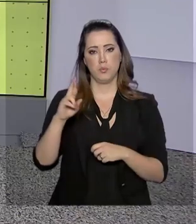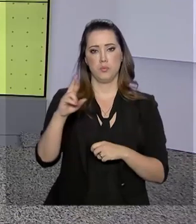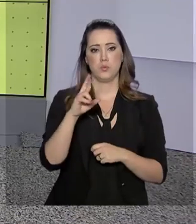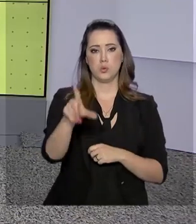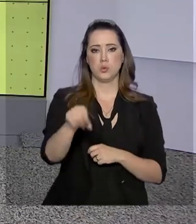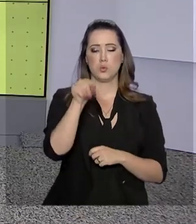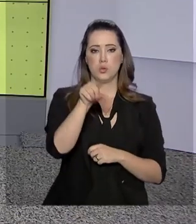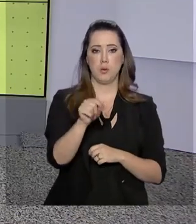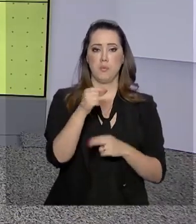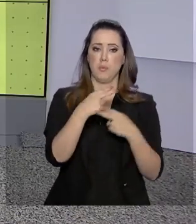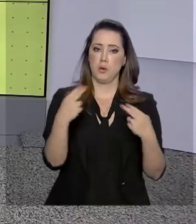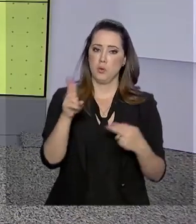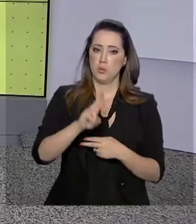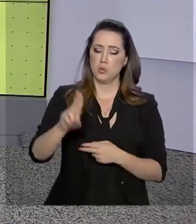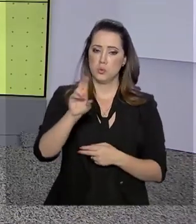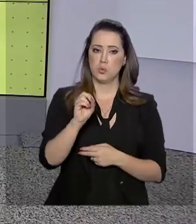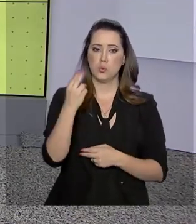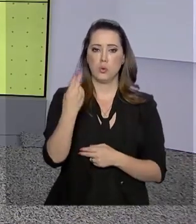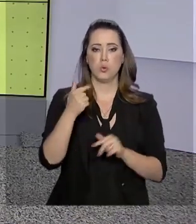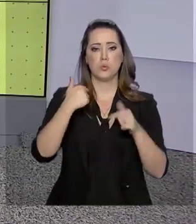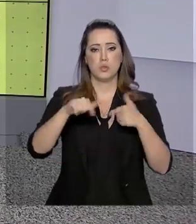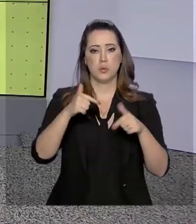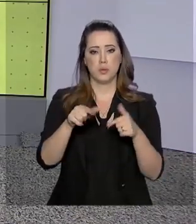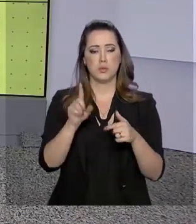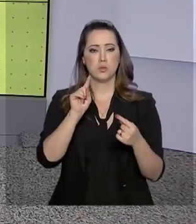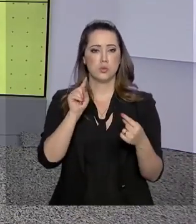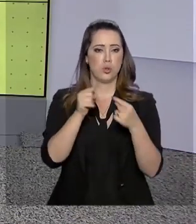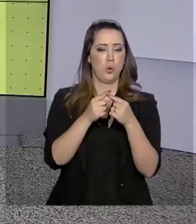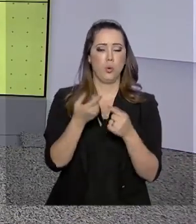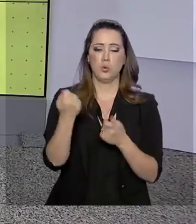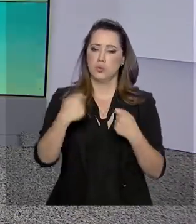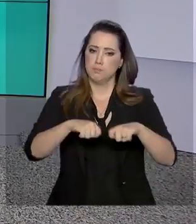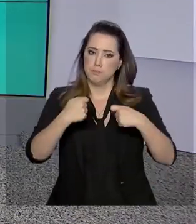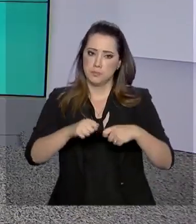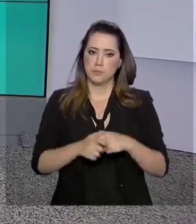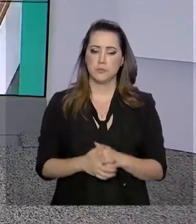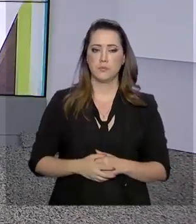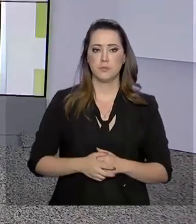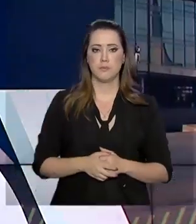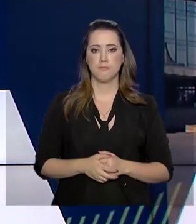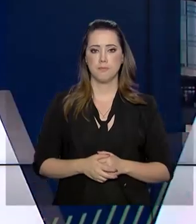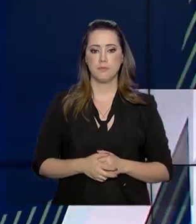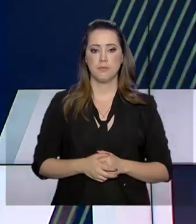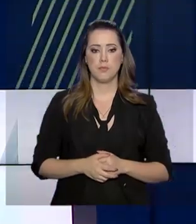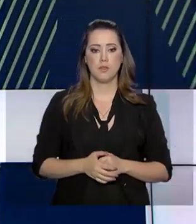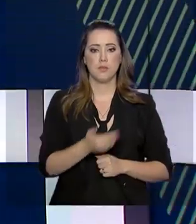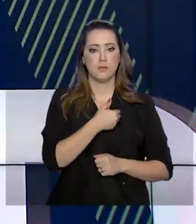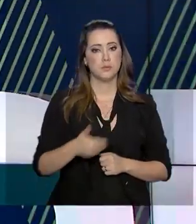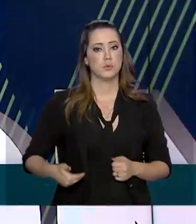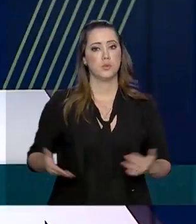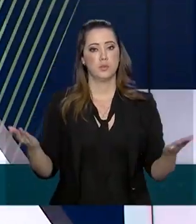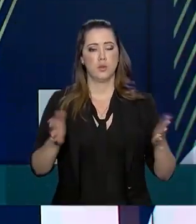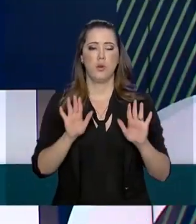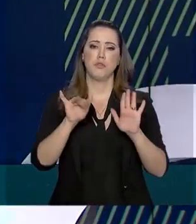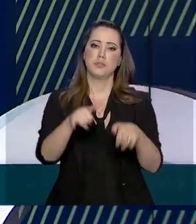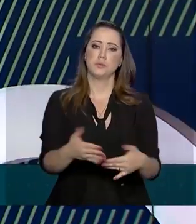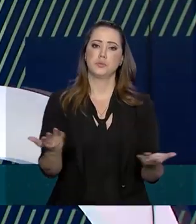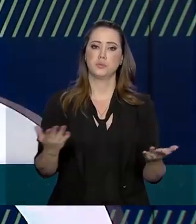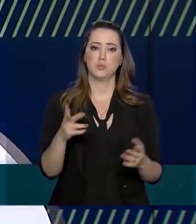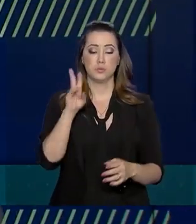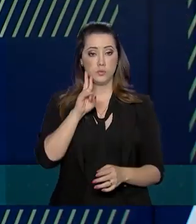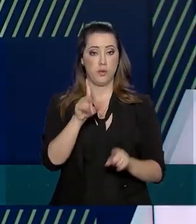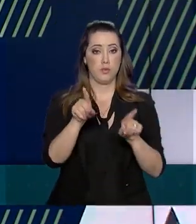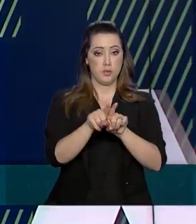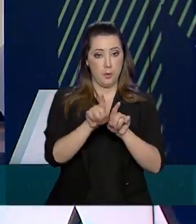autoridades optar pelo equipamento e operá-lo conforme suas necessidades funcionais. O governo agora fica por aqui.